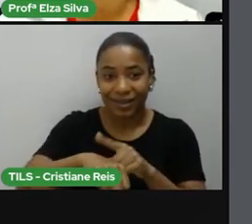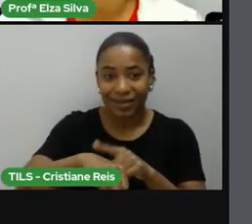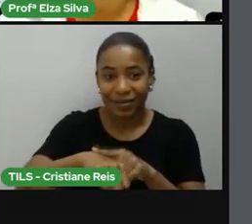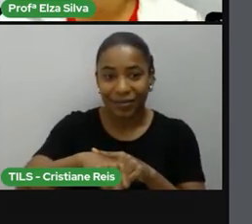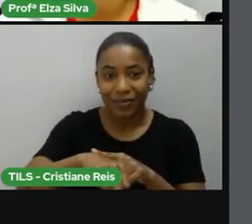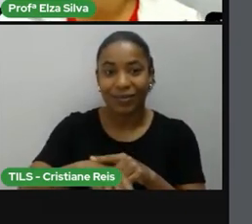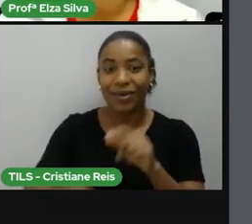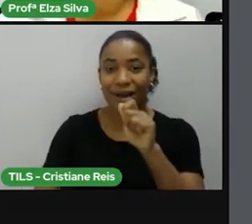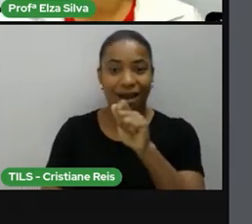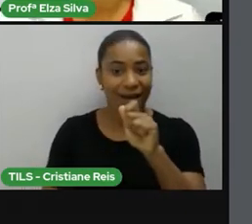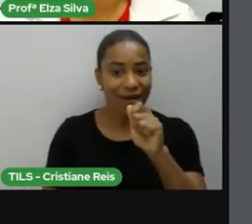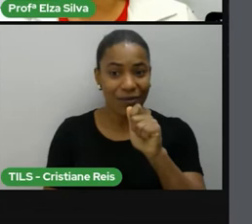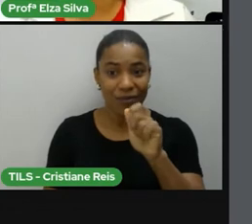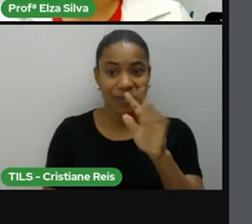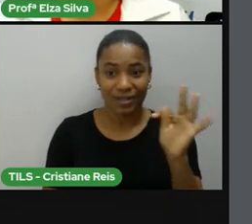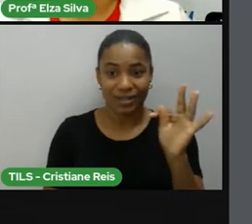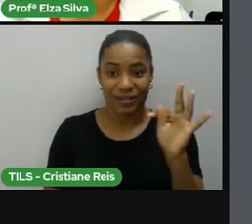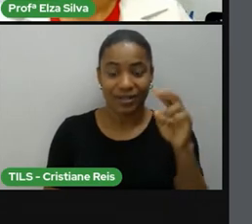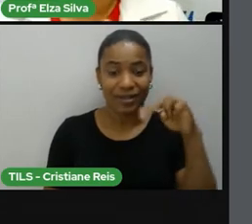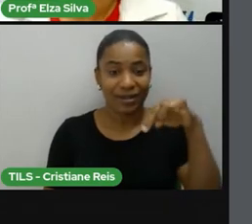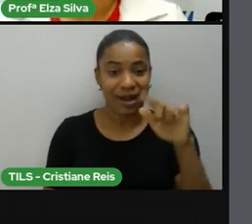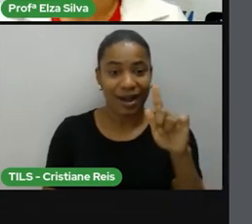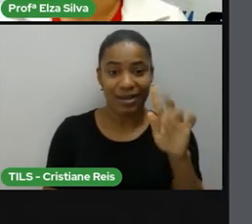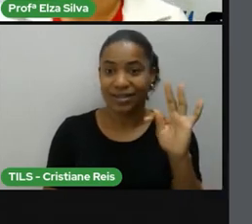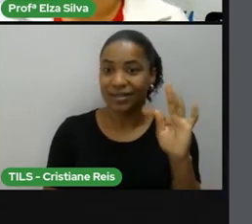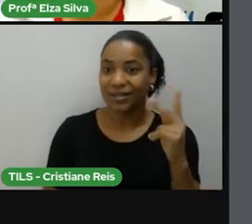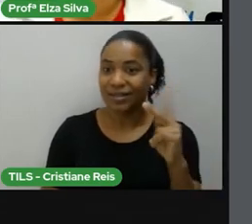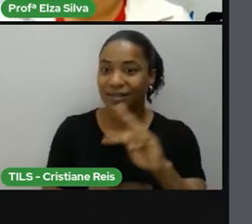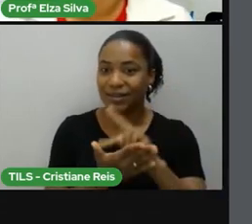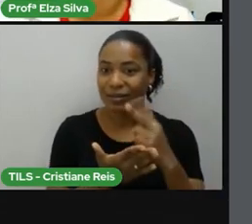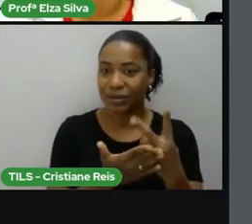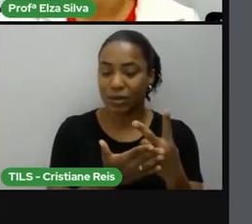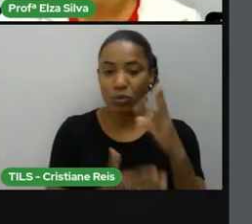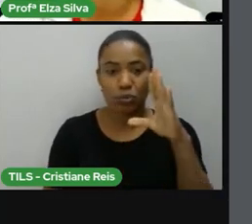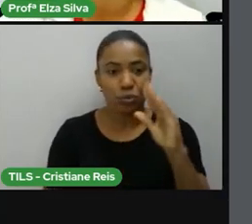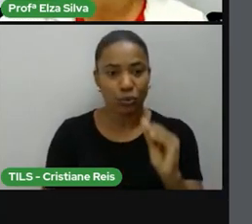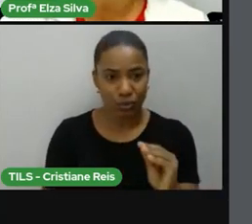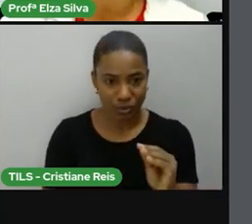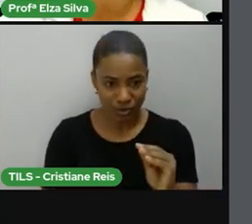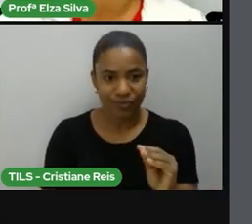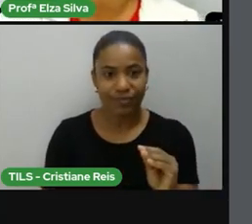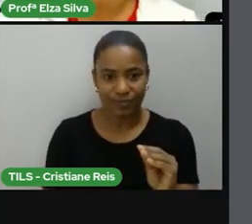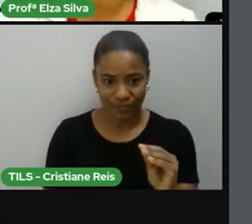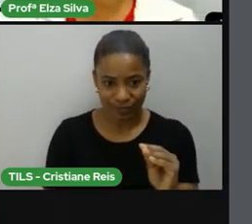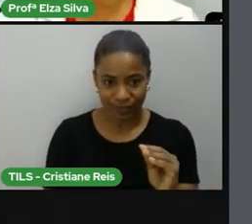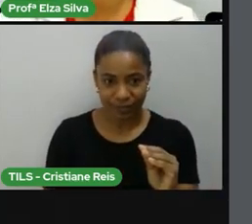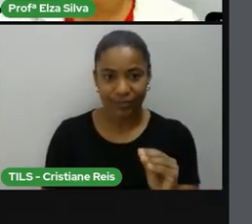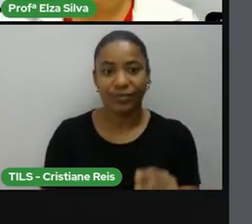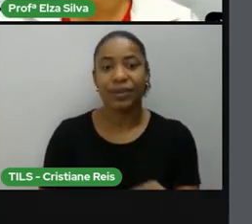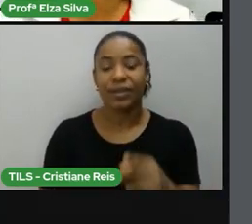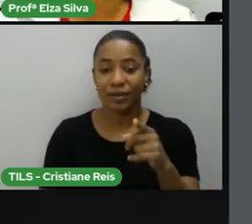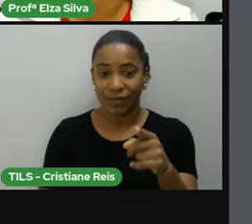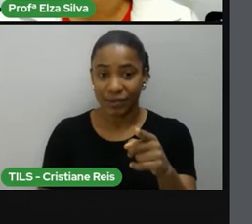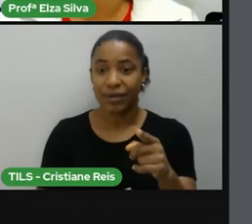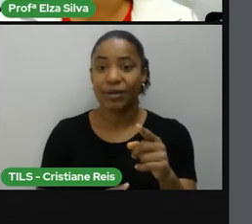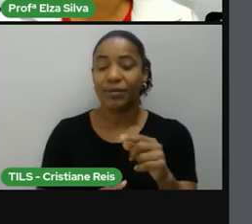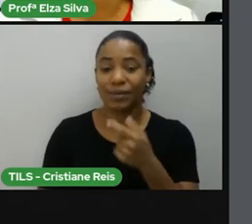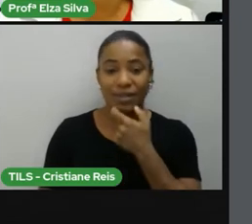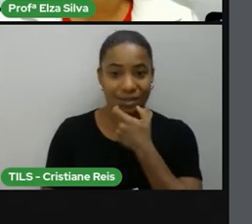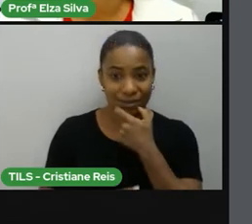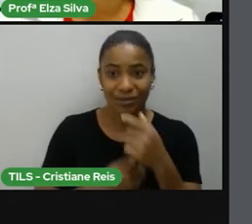noite. We made this gift for you. Nós fizemos este presente para você.